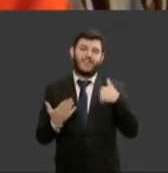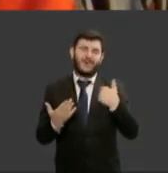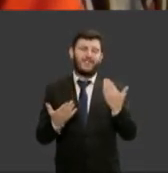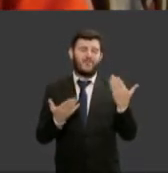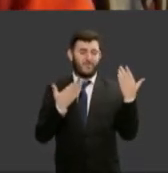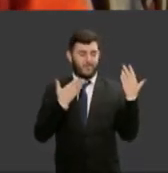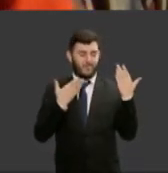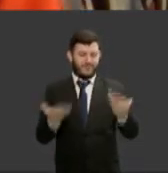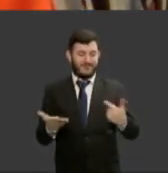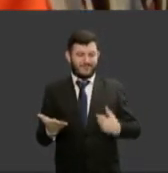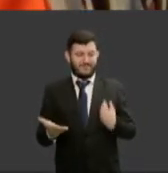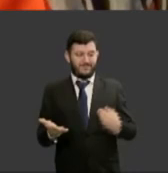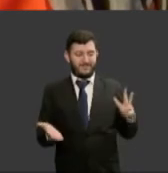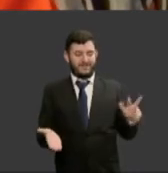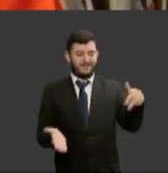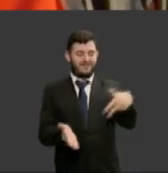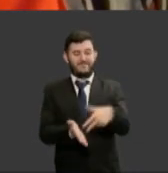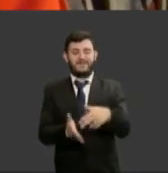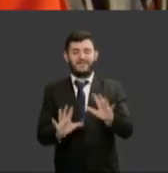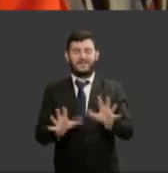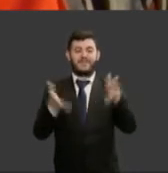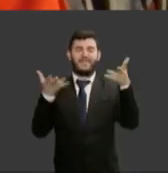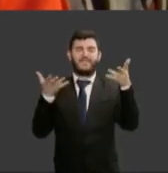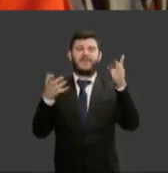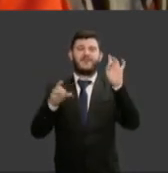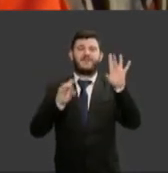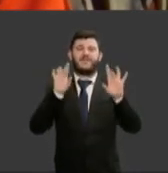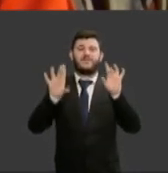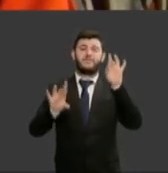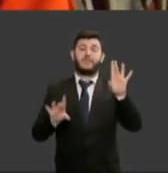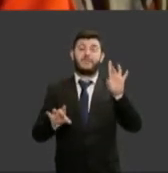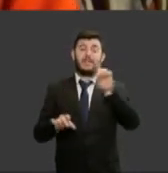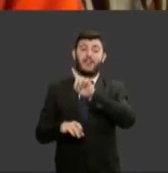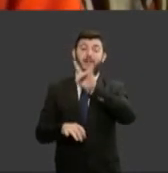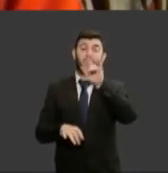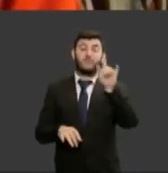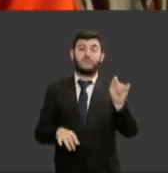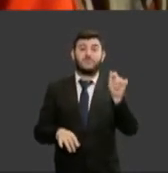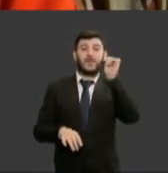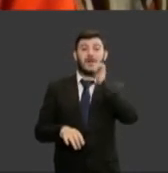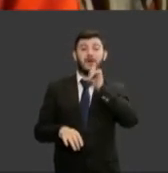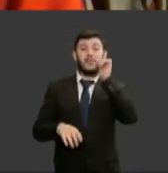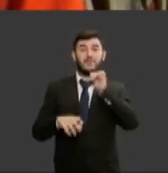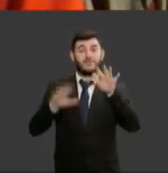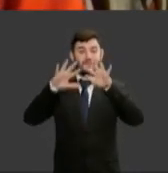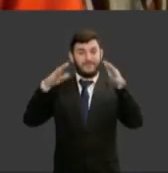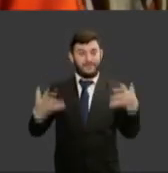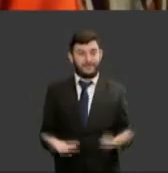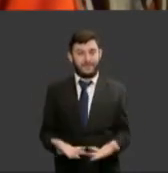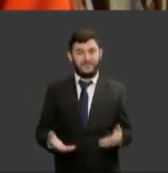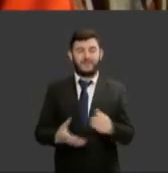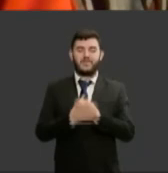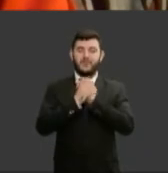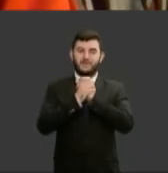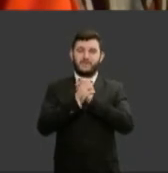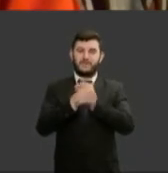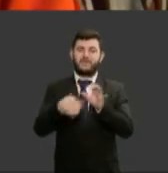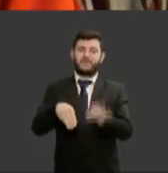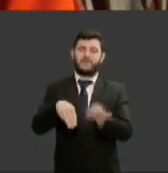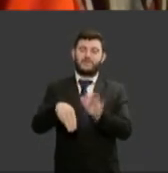em comemoração ao Dia Internacional da Mulher cumprimento a ministra Laurita Vaz